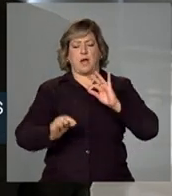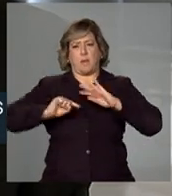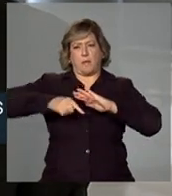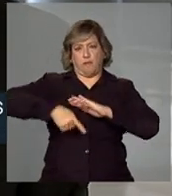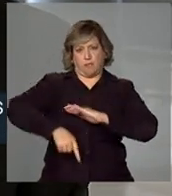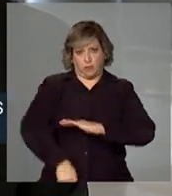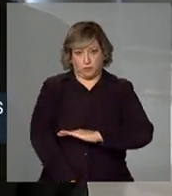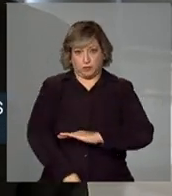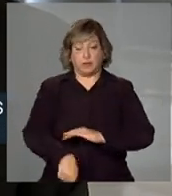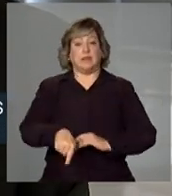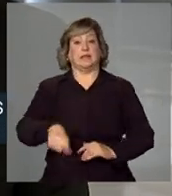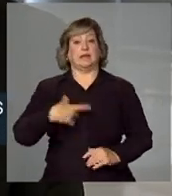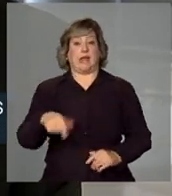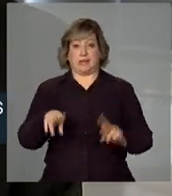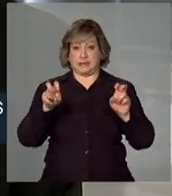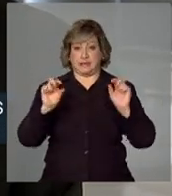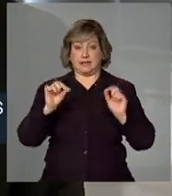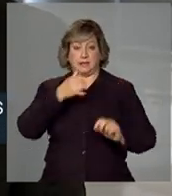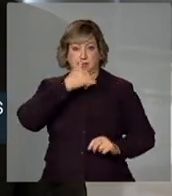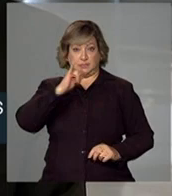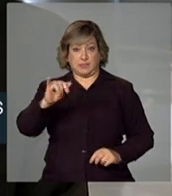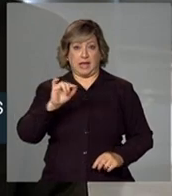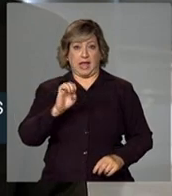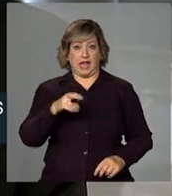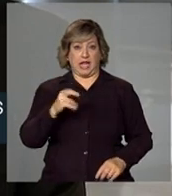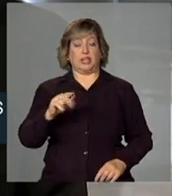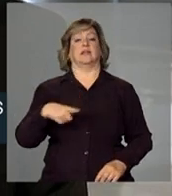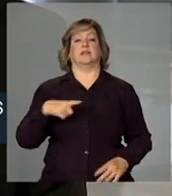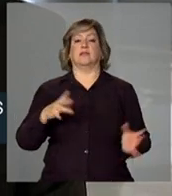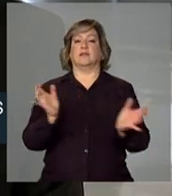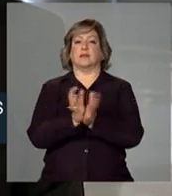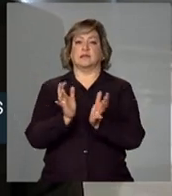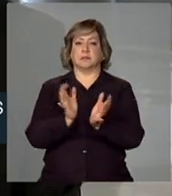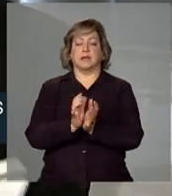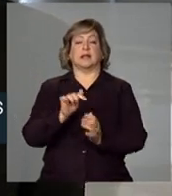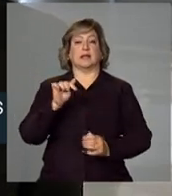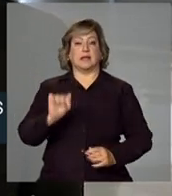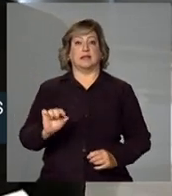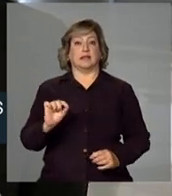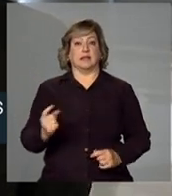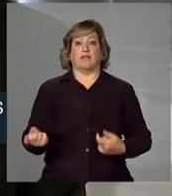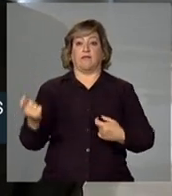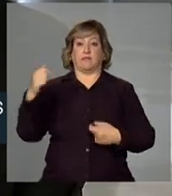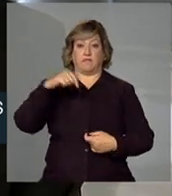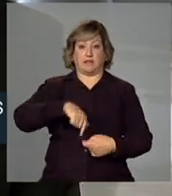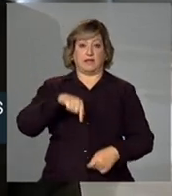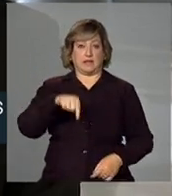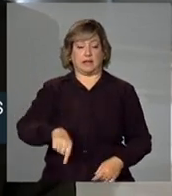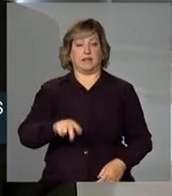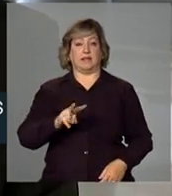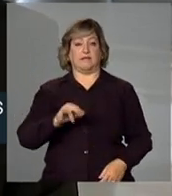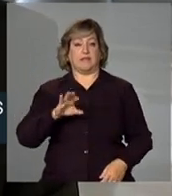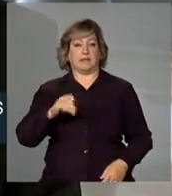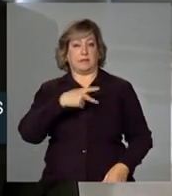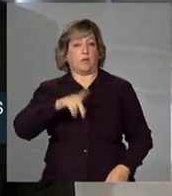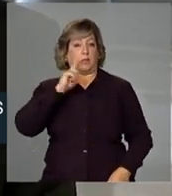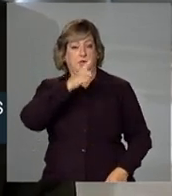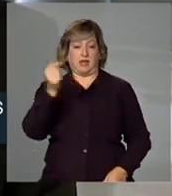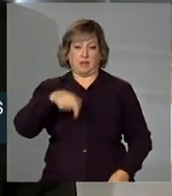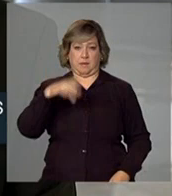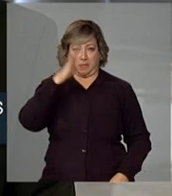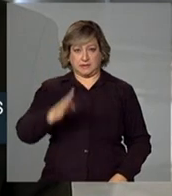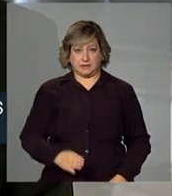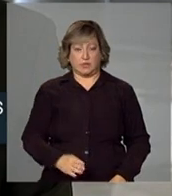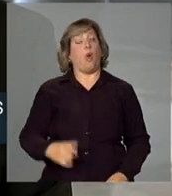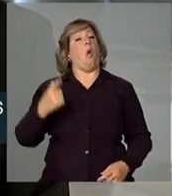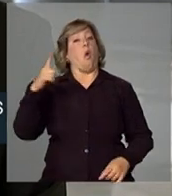profundidade. Então, tema energia faz parte desta vinda de Joe Biden aqui ao Brasil. Outro